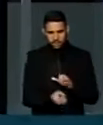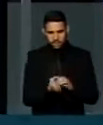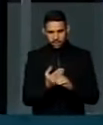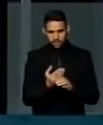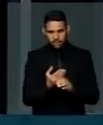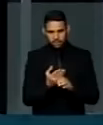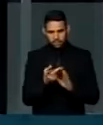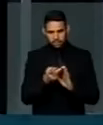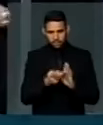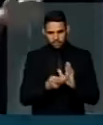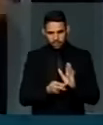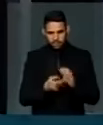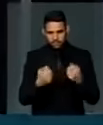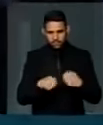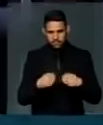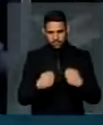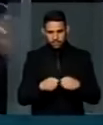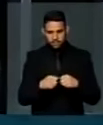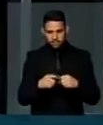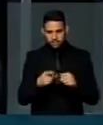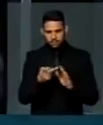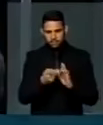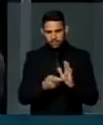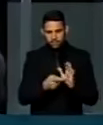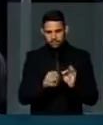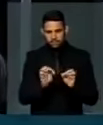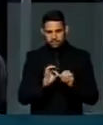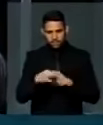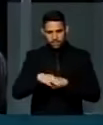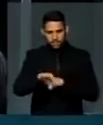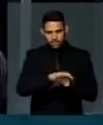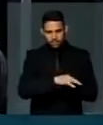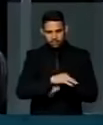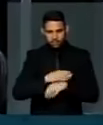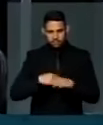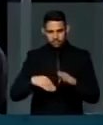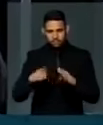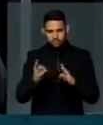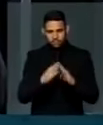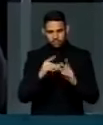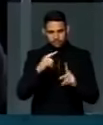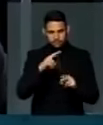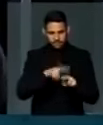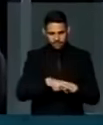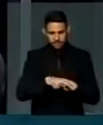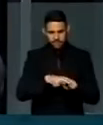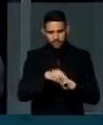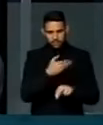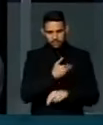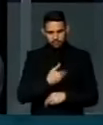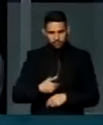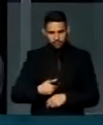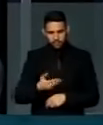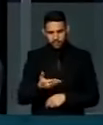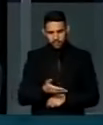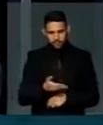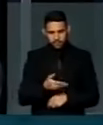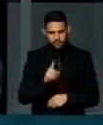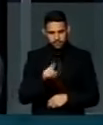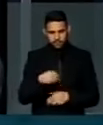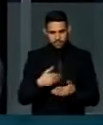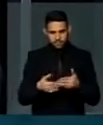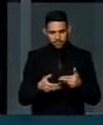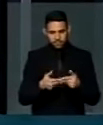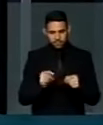um programa de necessidades para o projeto de arquitetura de uma penitenciária, de uma prisão pública, que